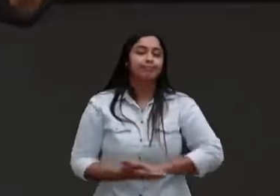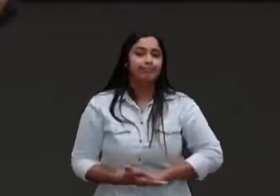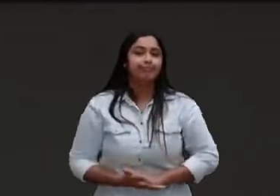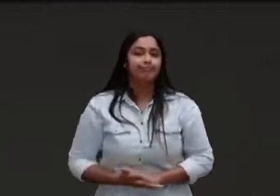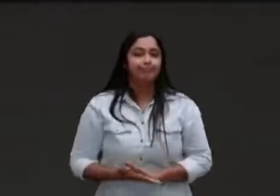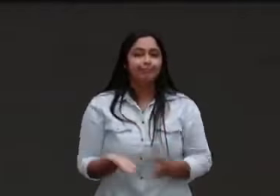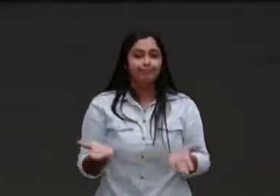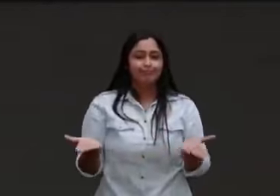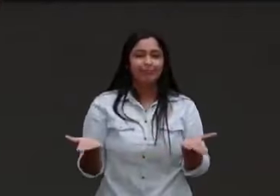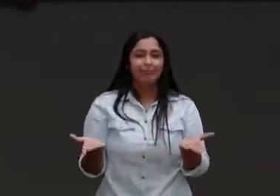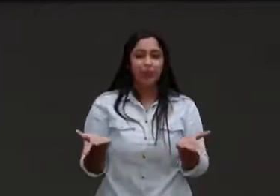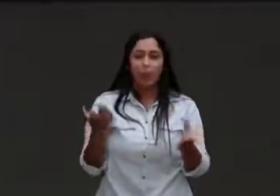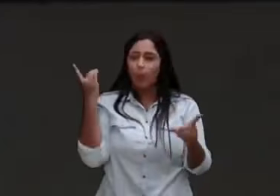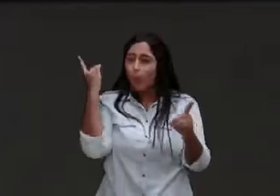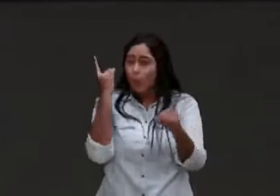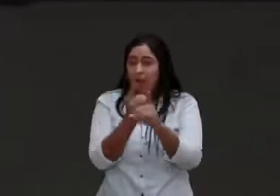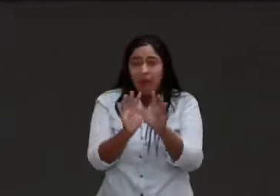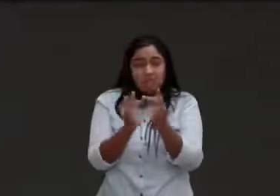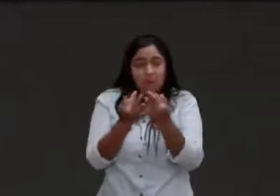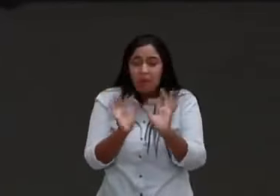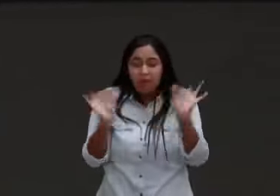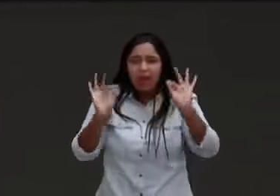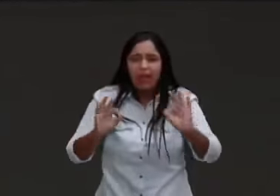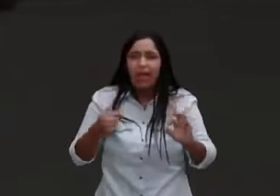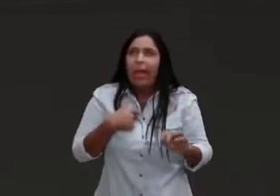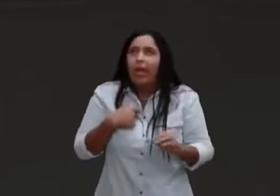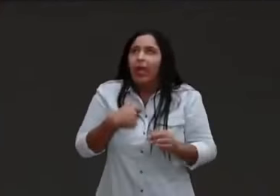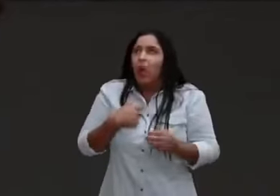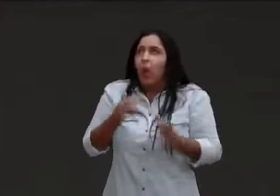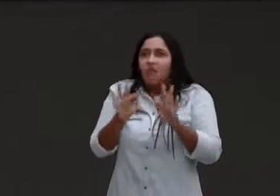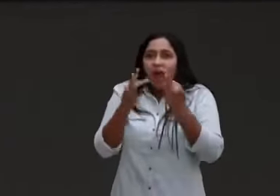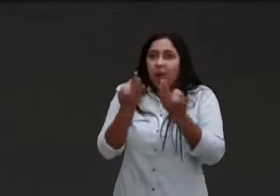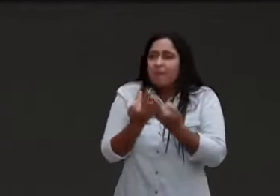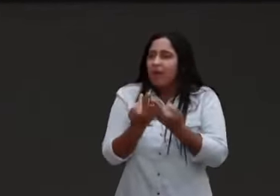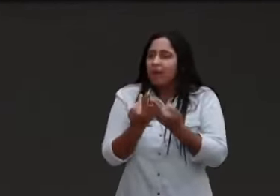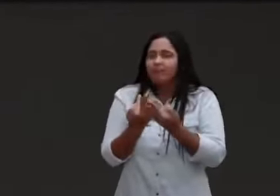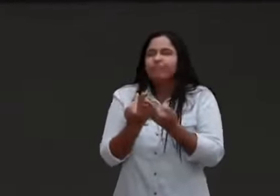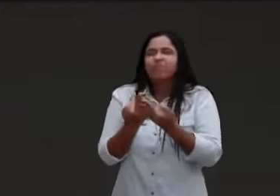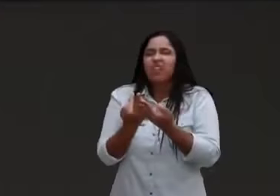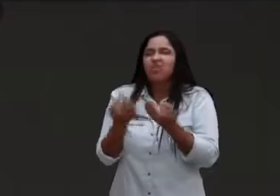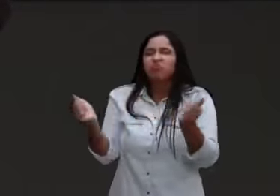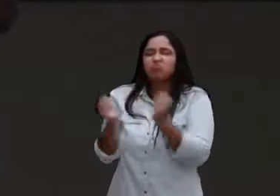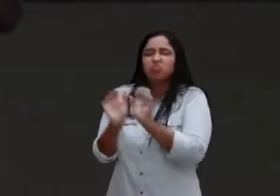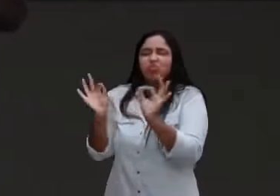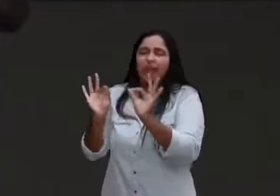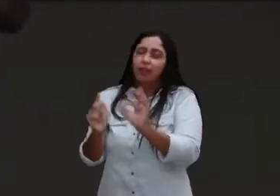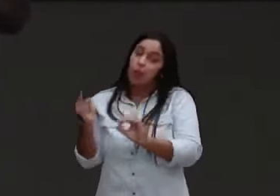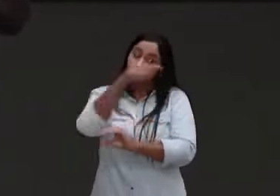confia em Deus, mas não, não vou perder, porque tenho medo de não conseguir outro. Resultado,